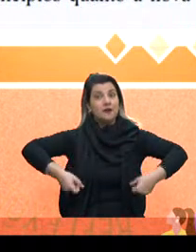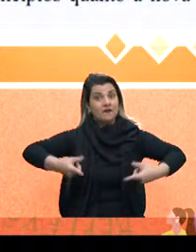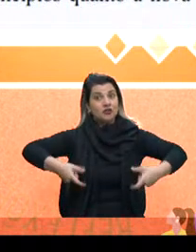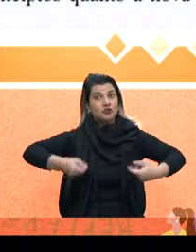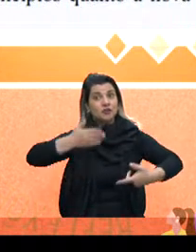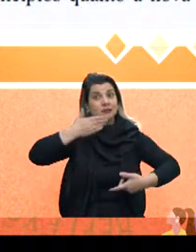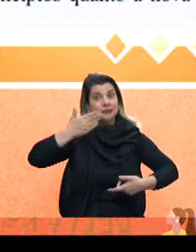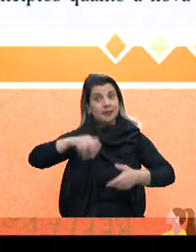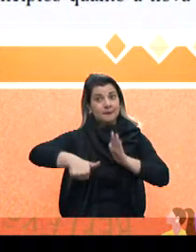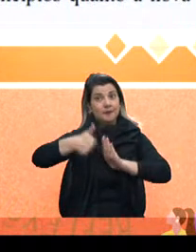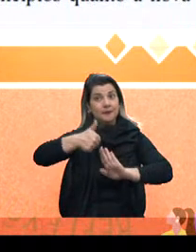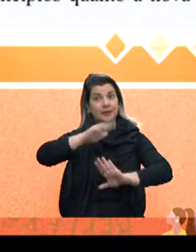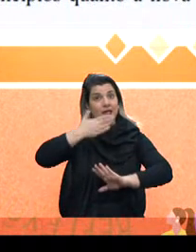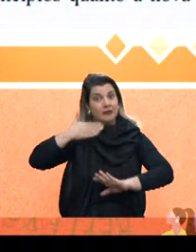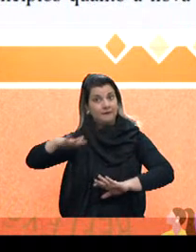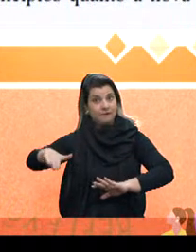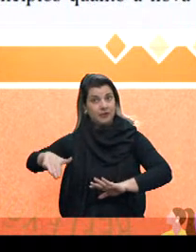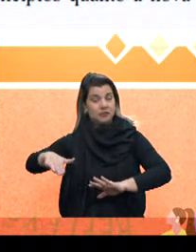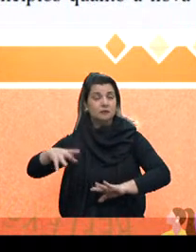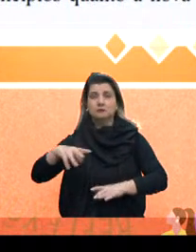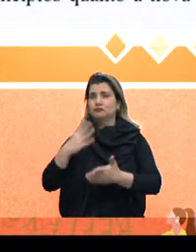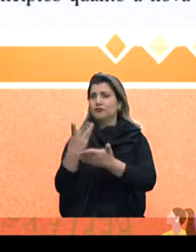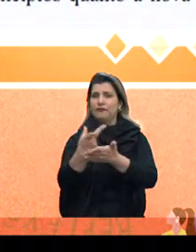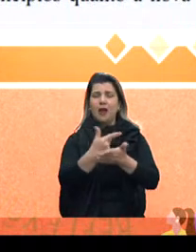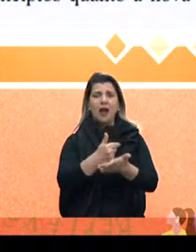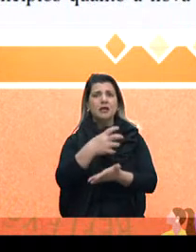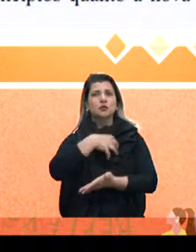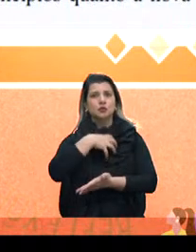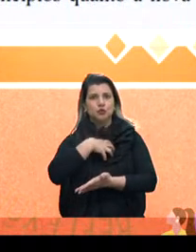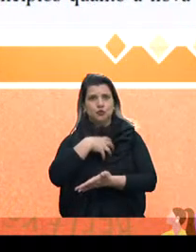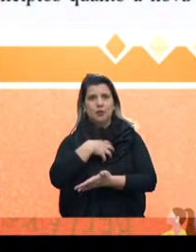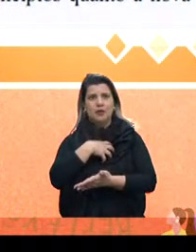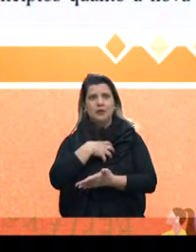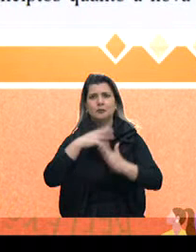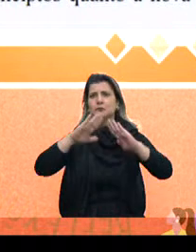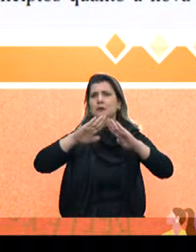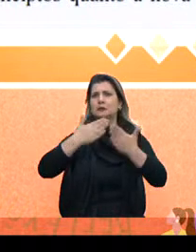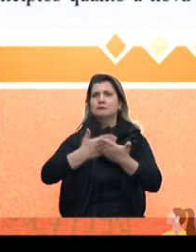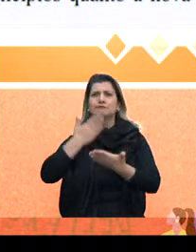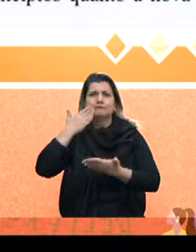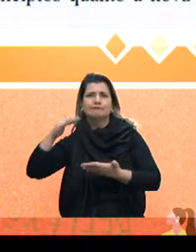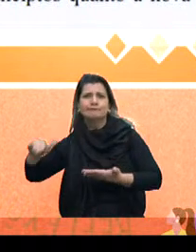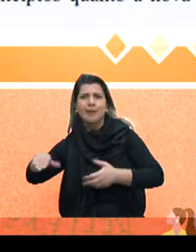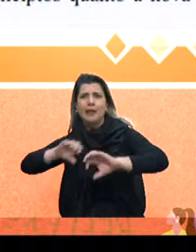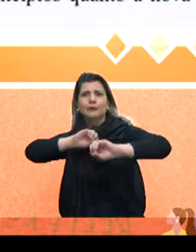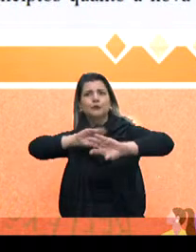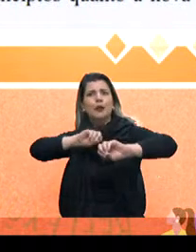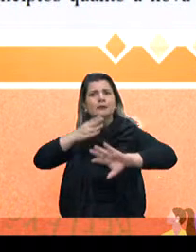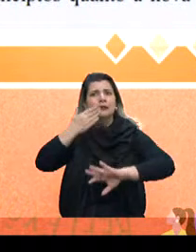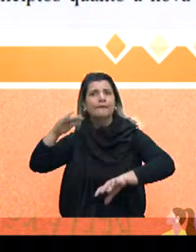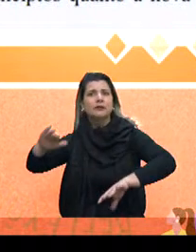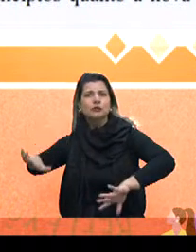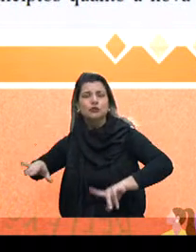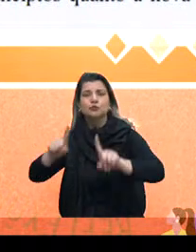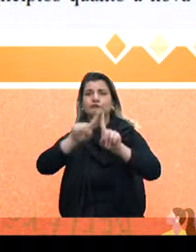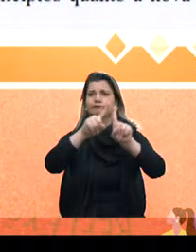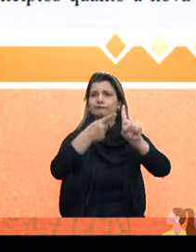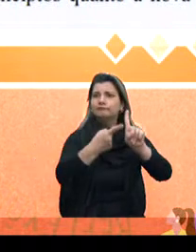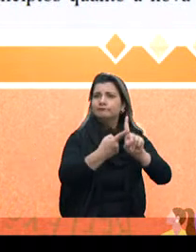infância de diversas formas, são alguns exemplos que poderiam acontecer, creche, educação infantil, pré-natal,